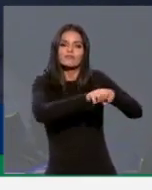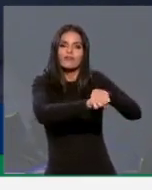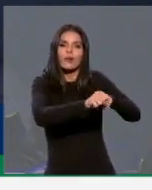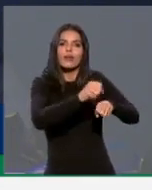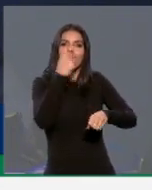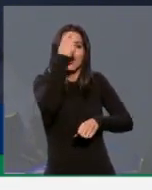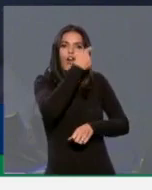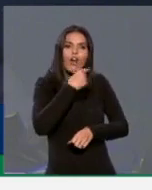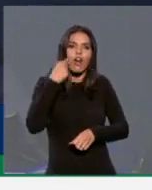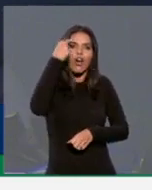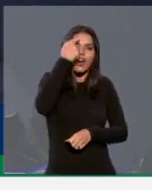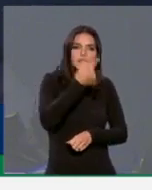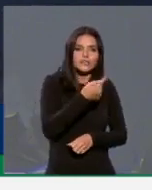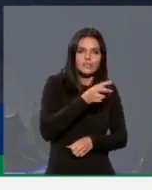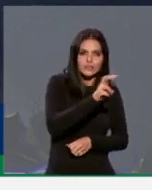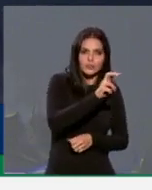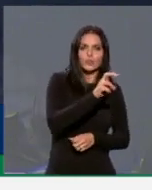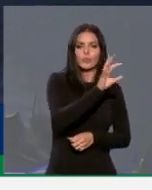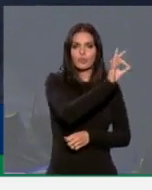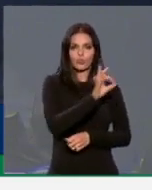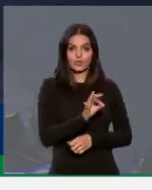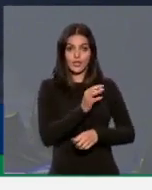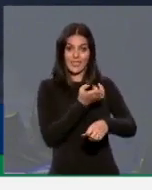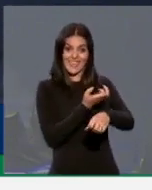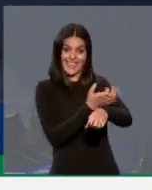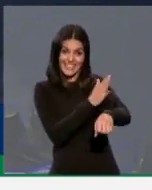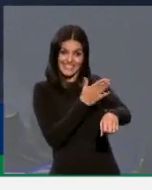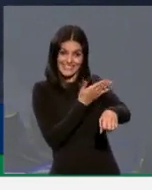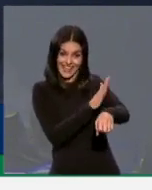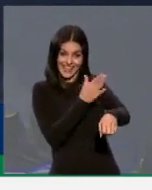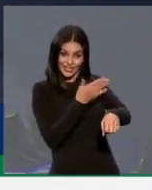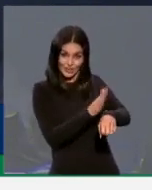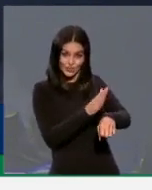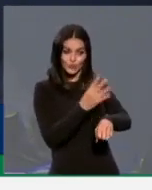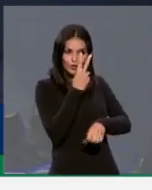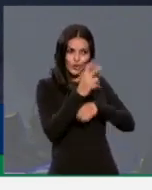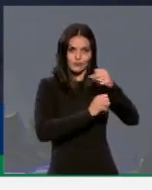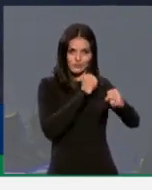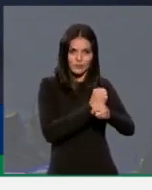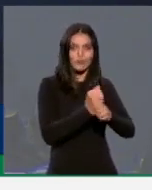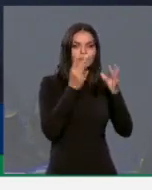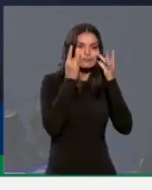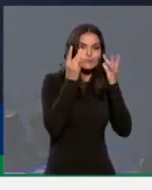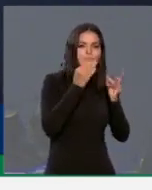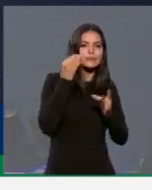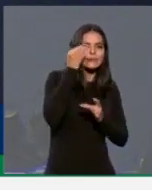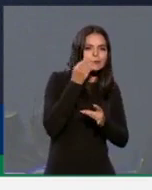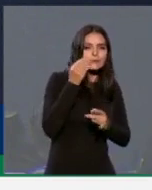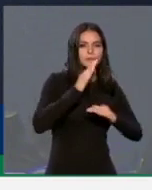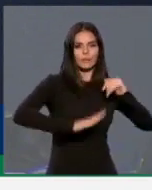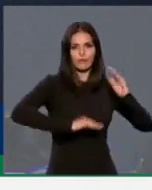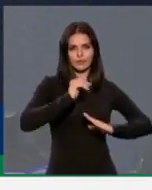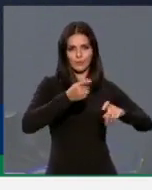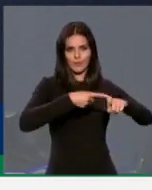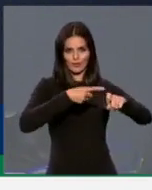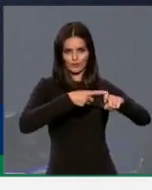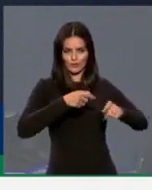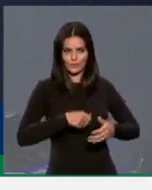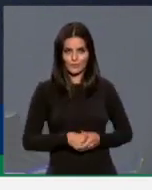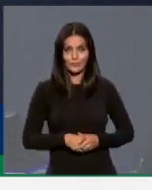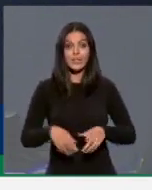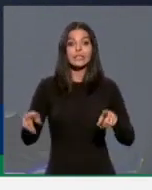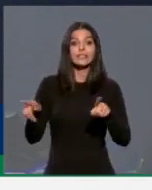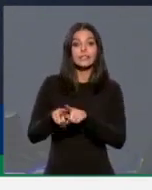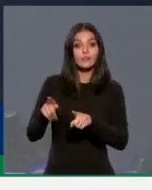É a carga do internato, que acontece nos dois últimos anos de medicina, para a vivência prática da profissão, e